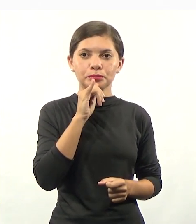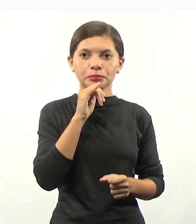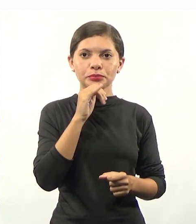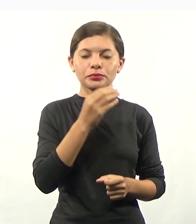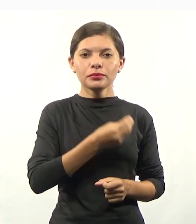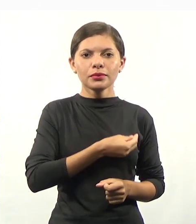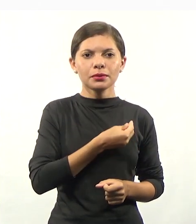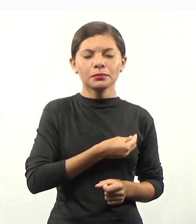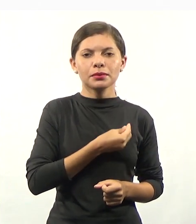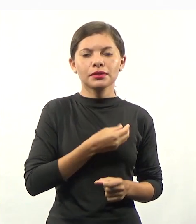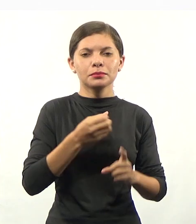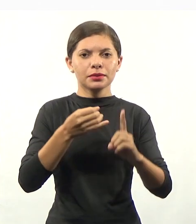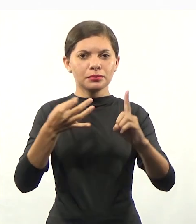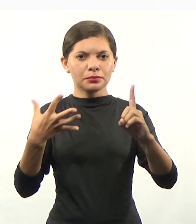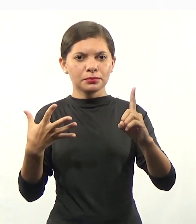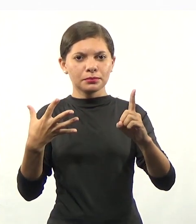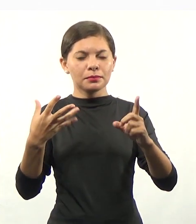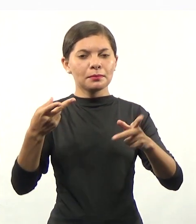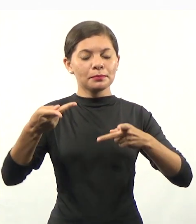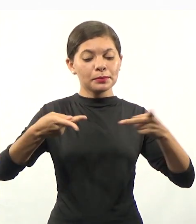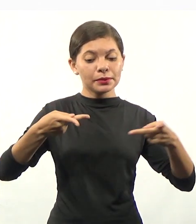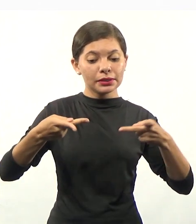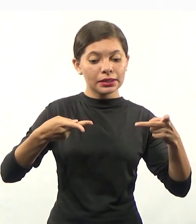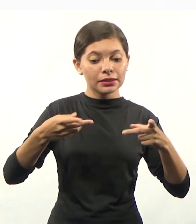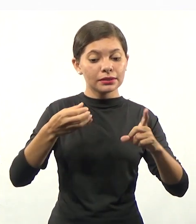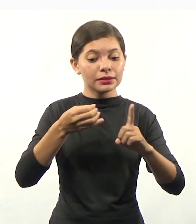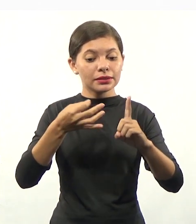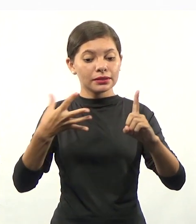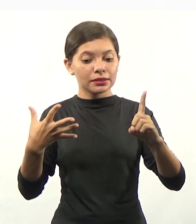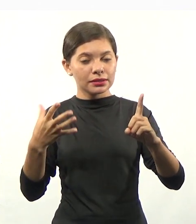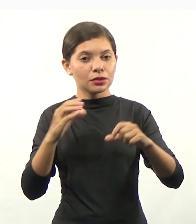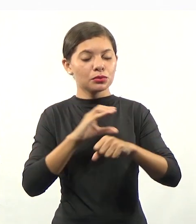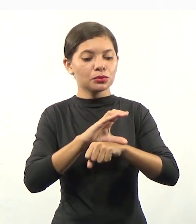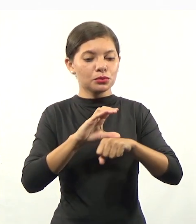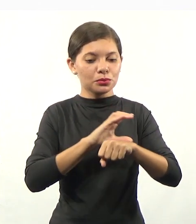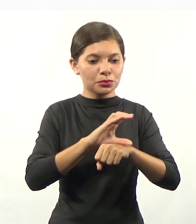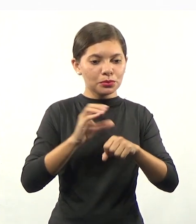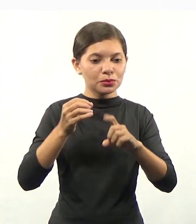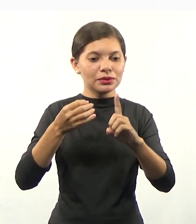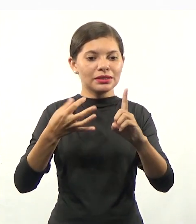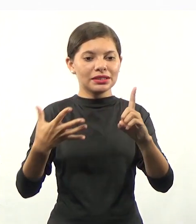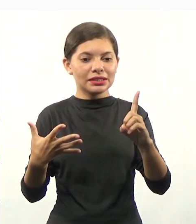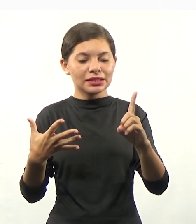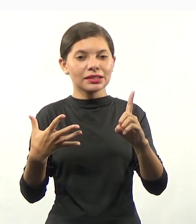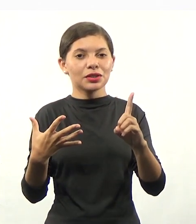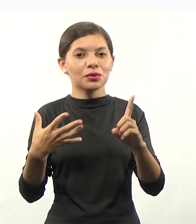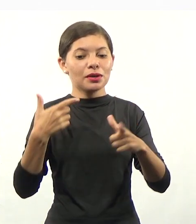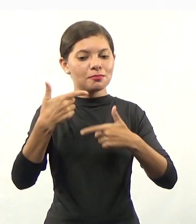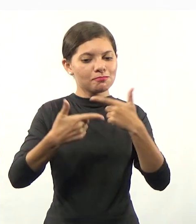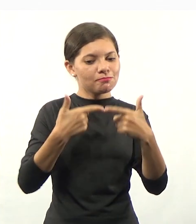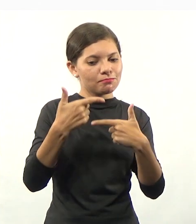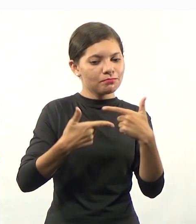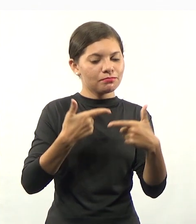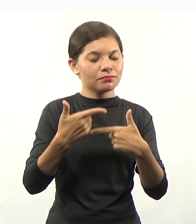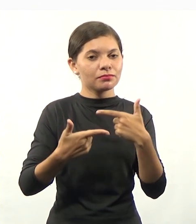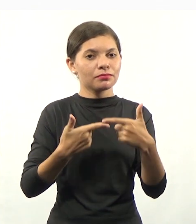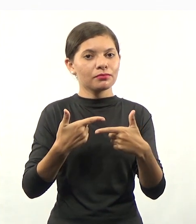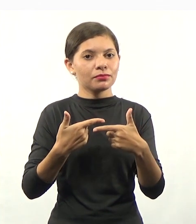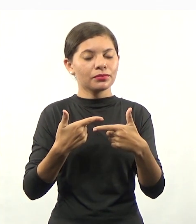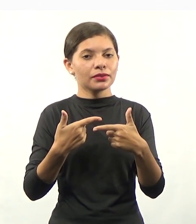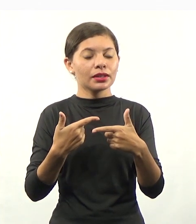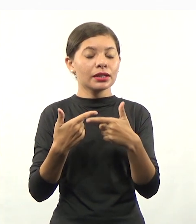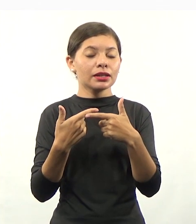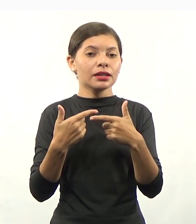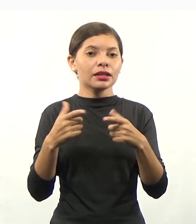de extensão, projetos de extensão, cursos de extensão e prestação de serviços.